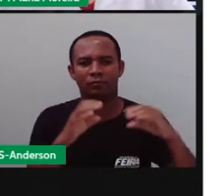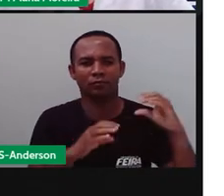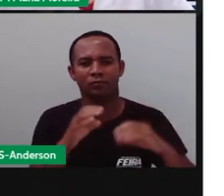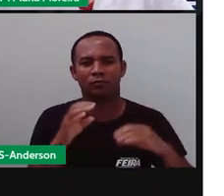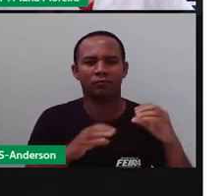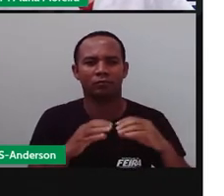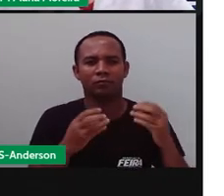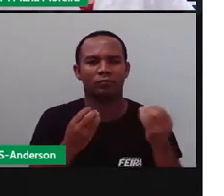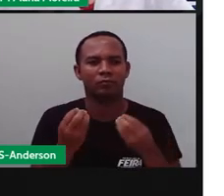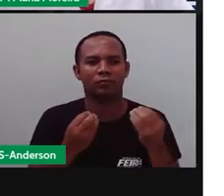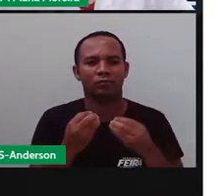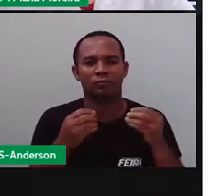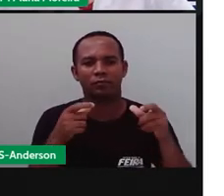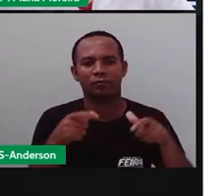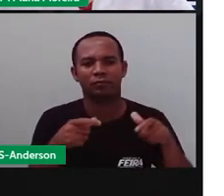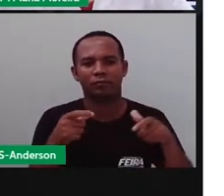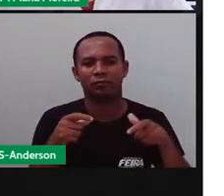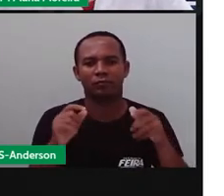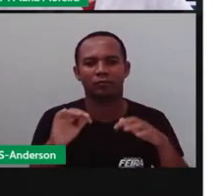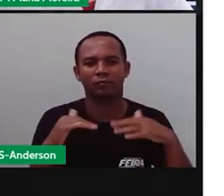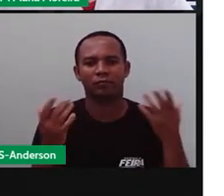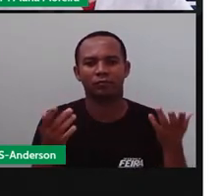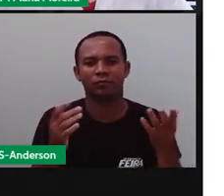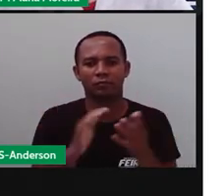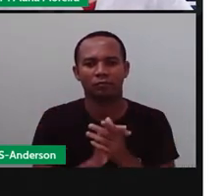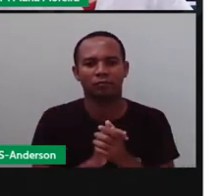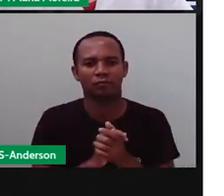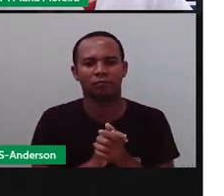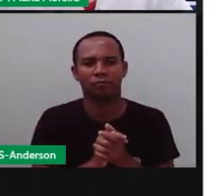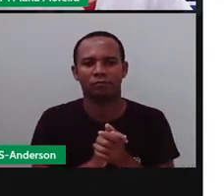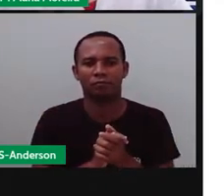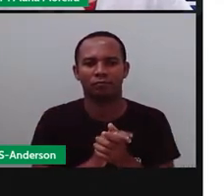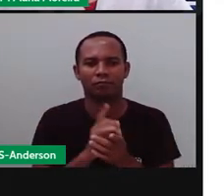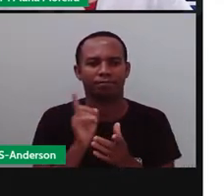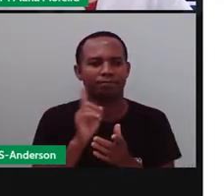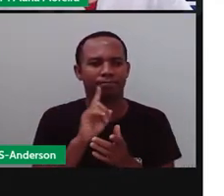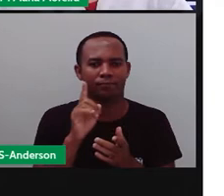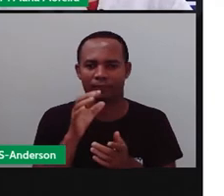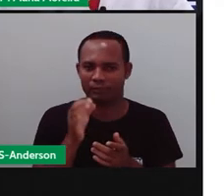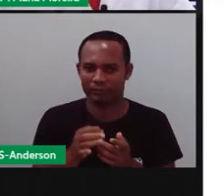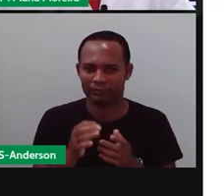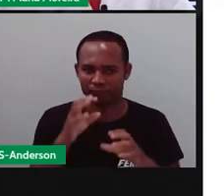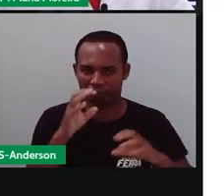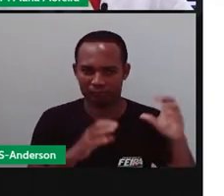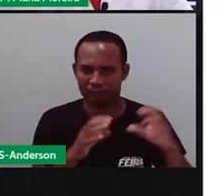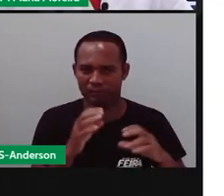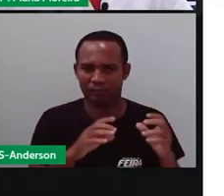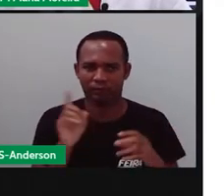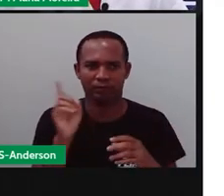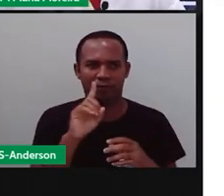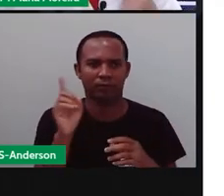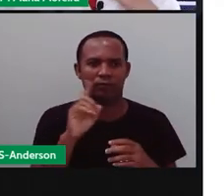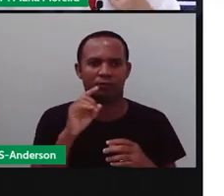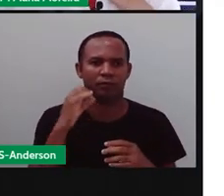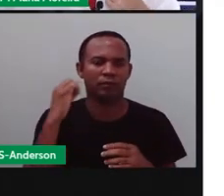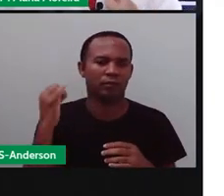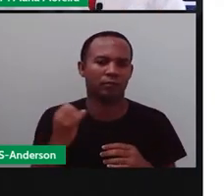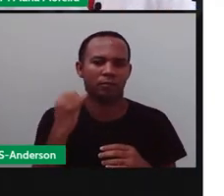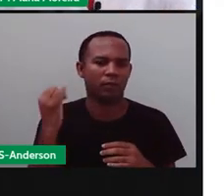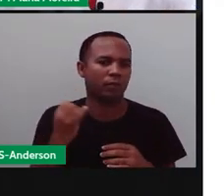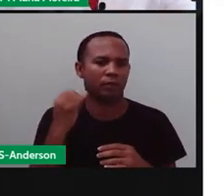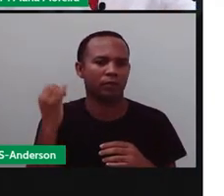Brigar é certo, gente? Não, né, Anderson? Brigar não é certo. O importante é o que? gente